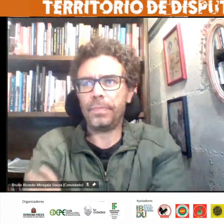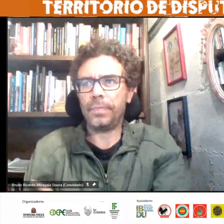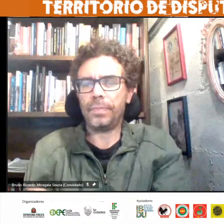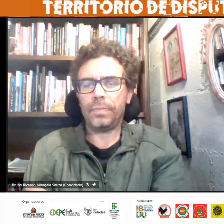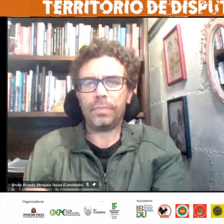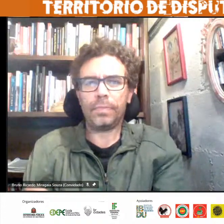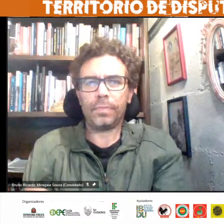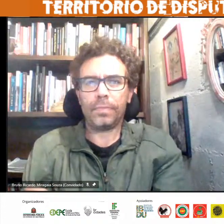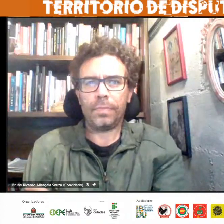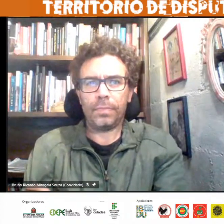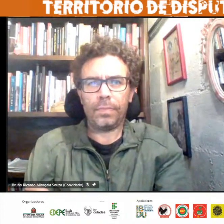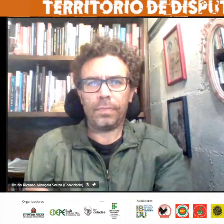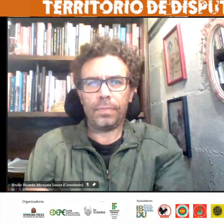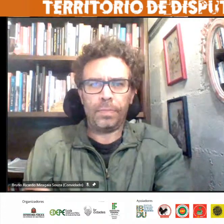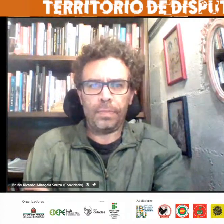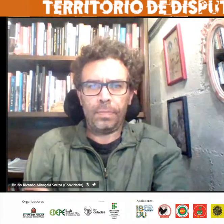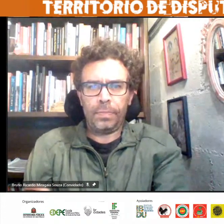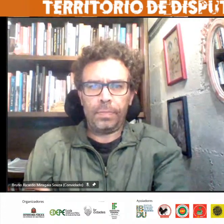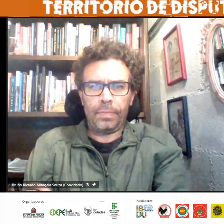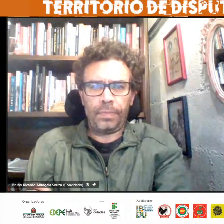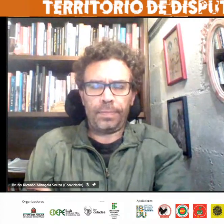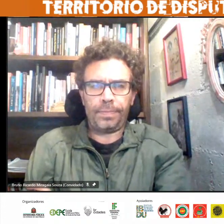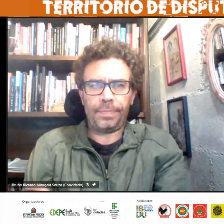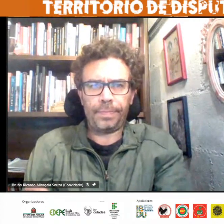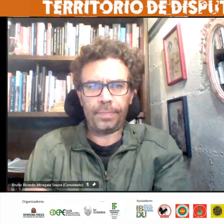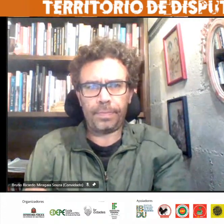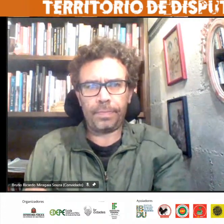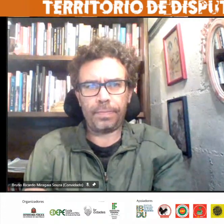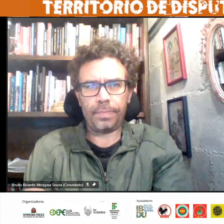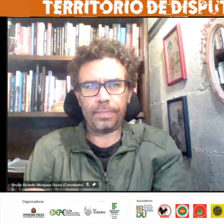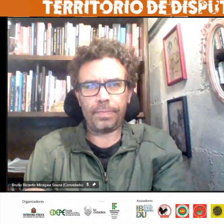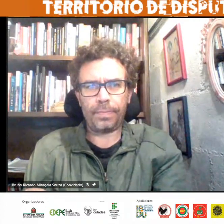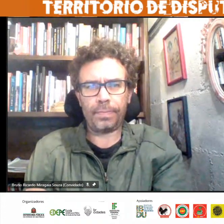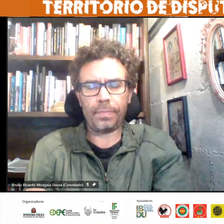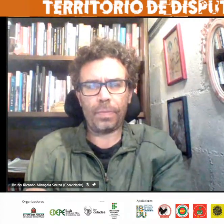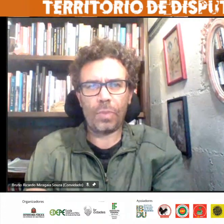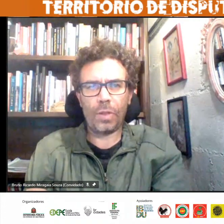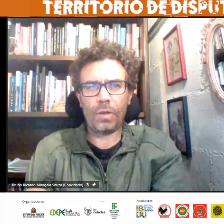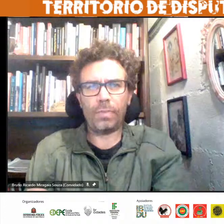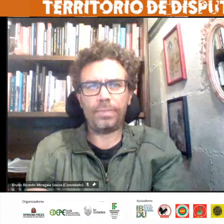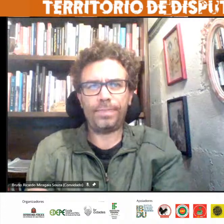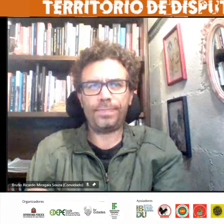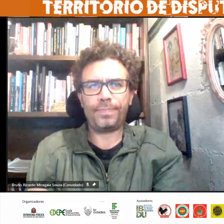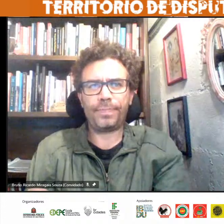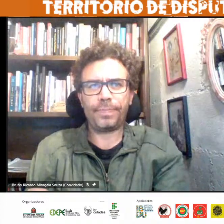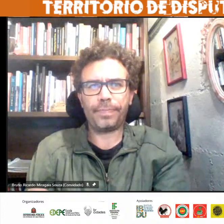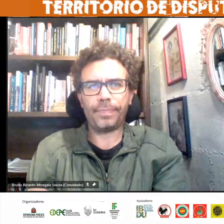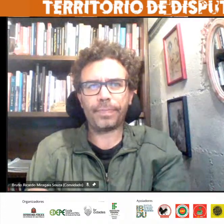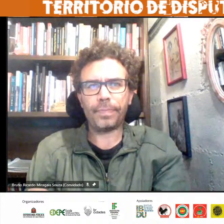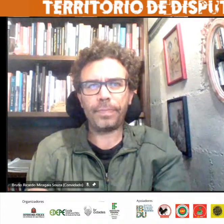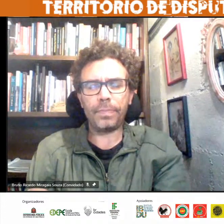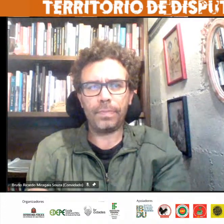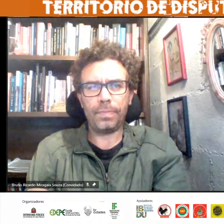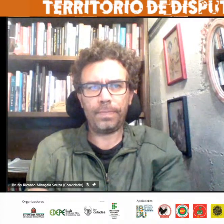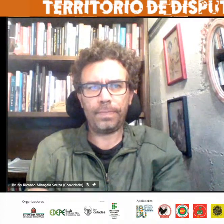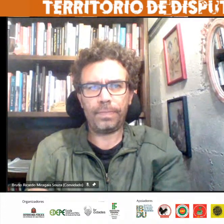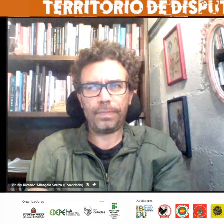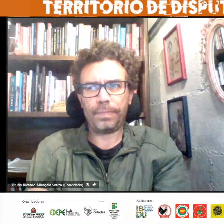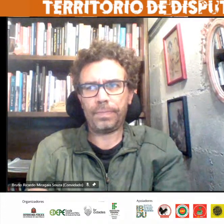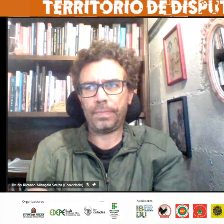ocupando os espaços não só das calçadas como os espaços